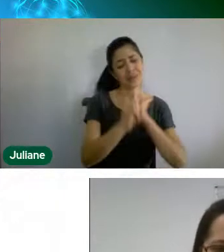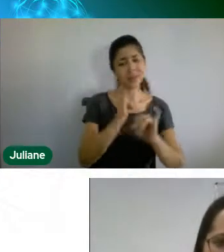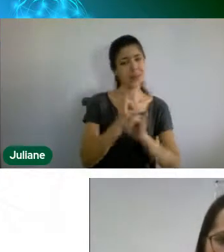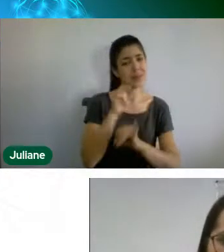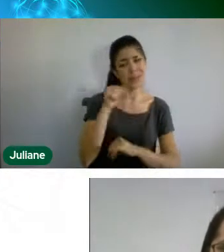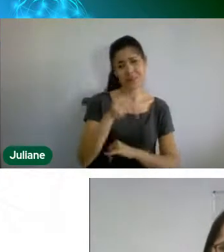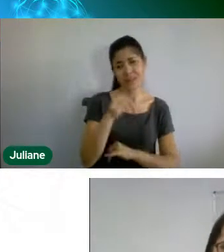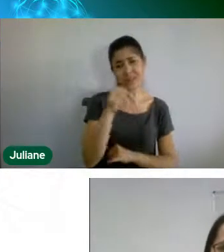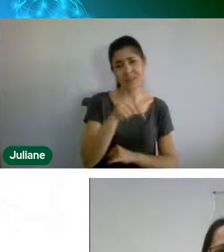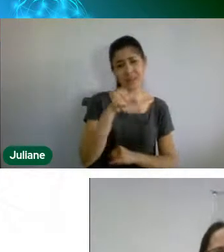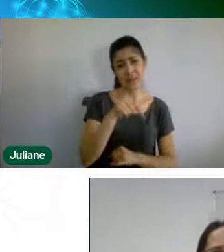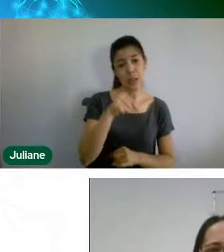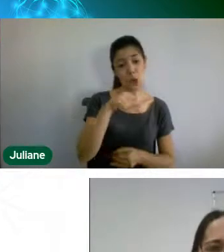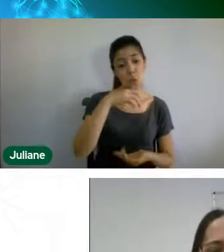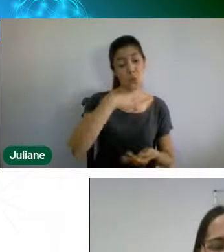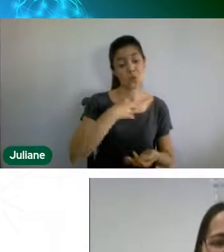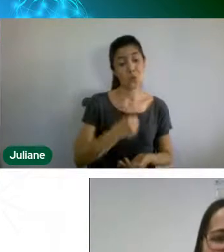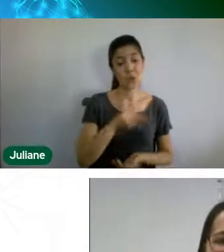um pouquinho difícil,